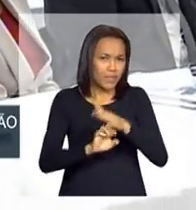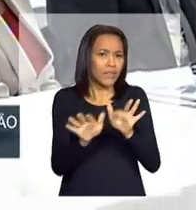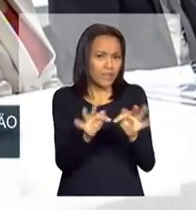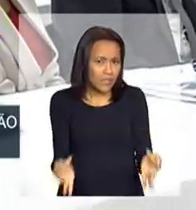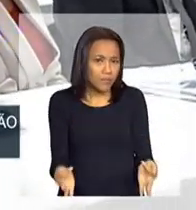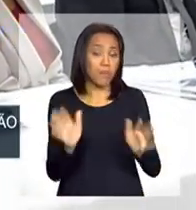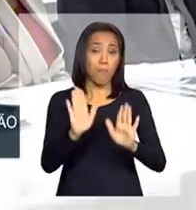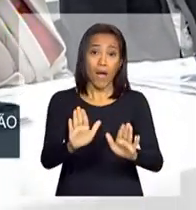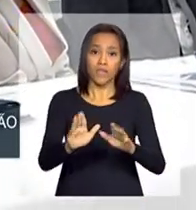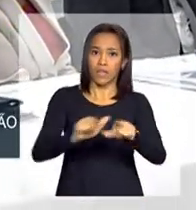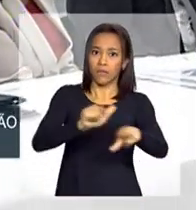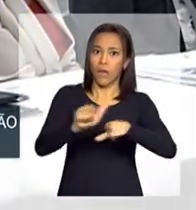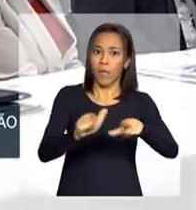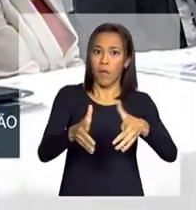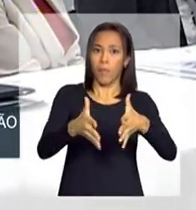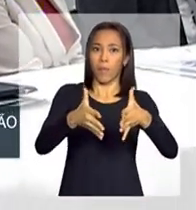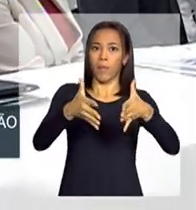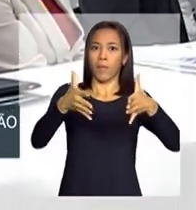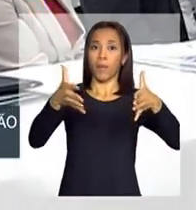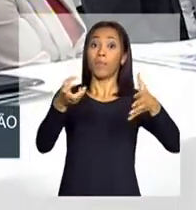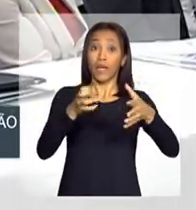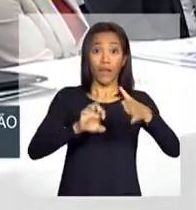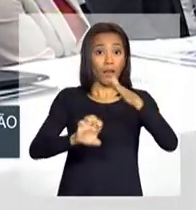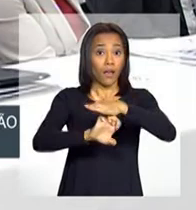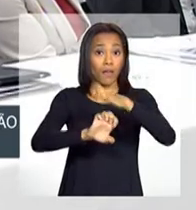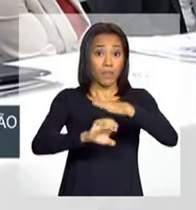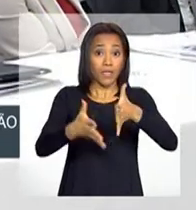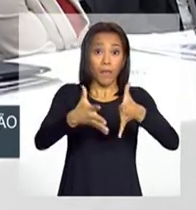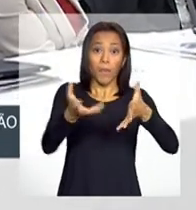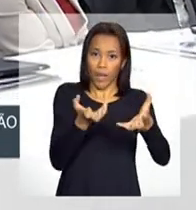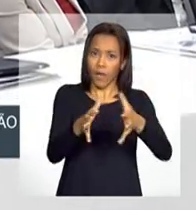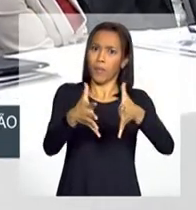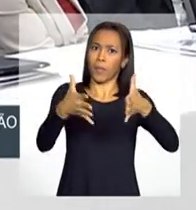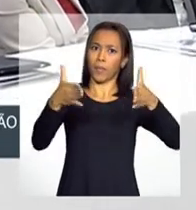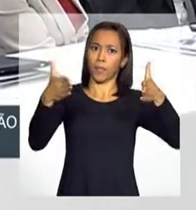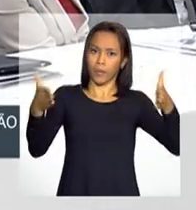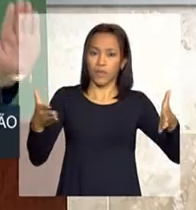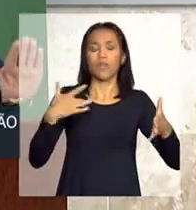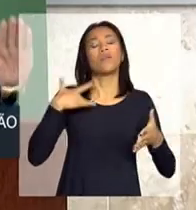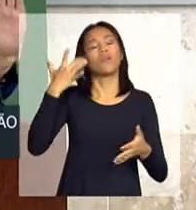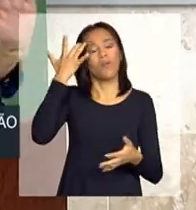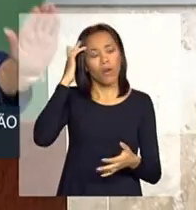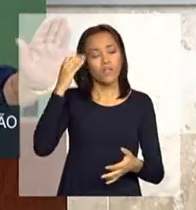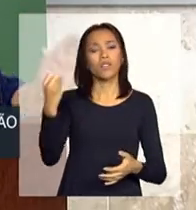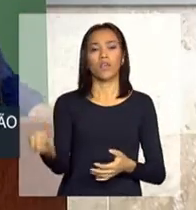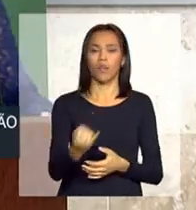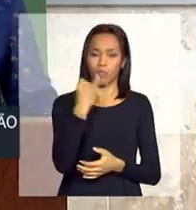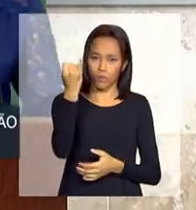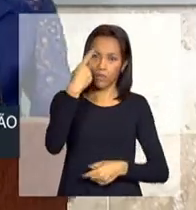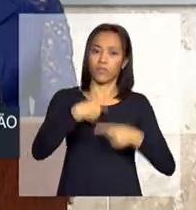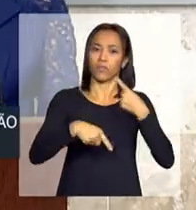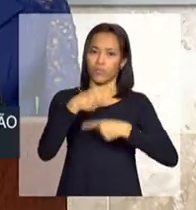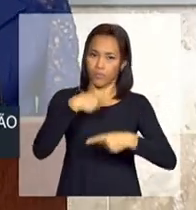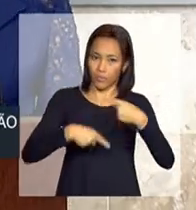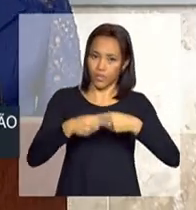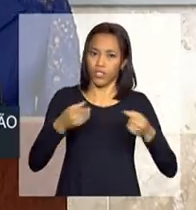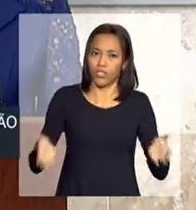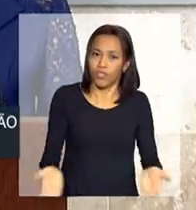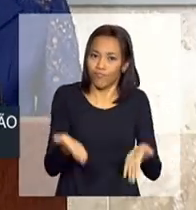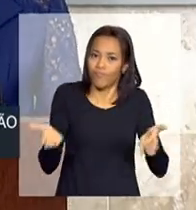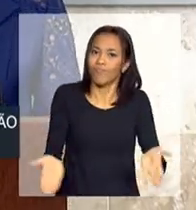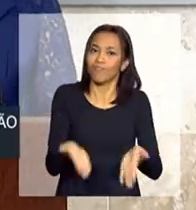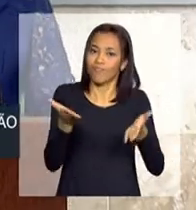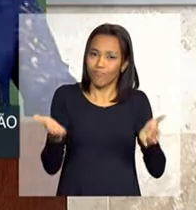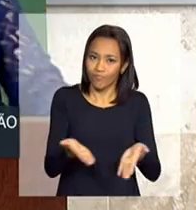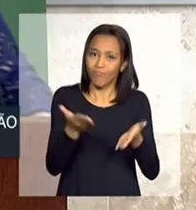age rápido para crescer. E daí eu acho que é importante a política de incentivo para as